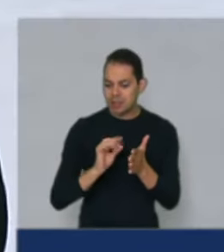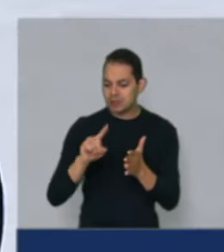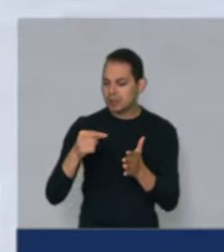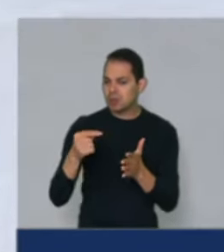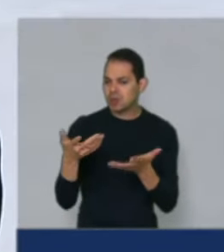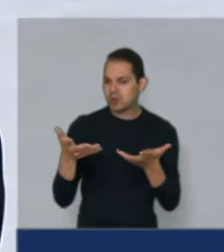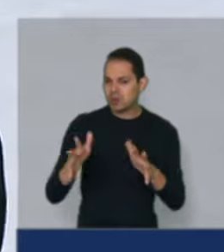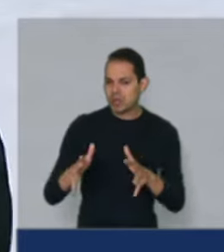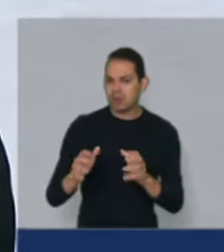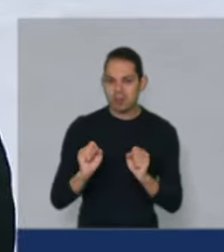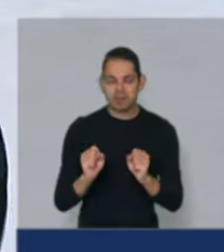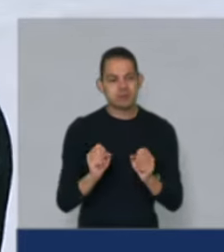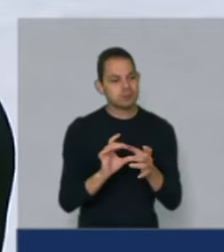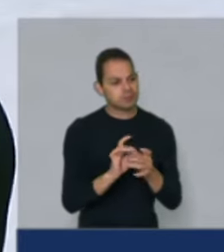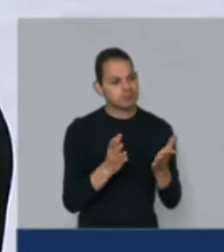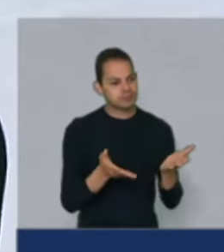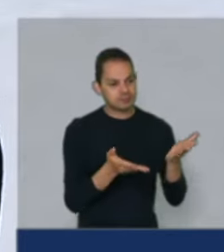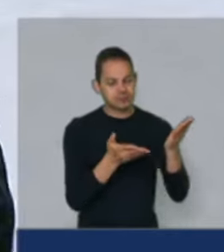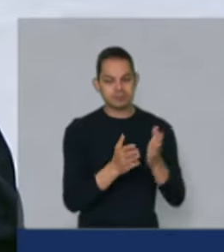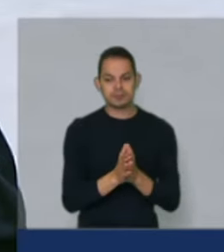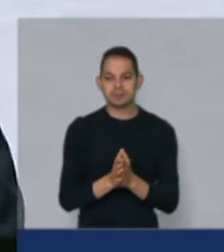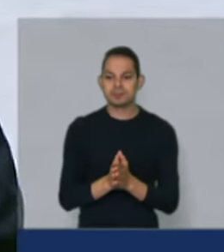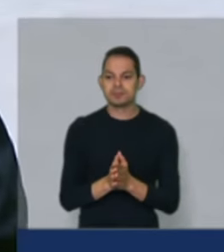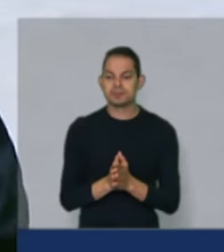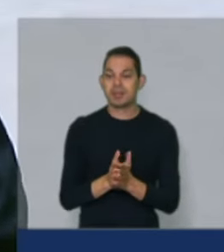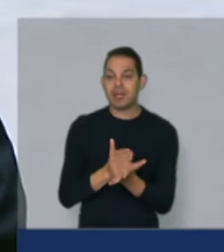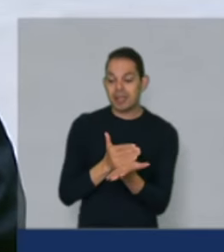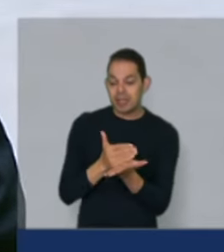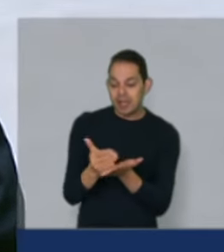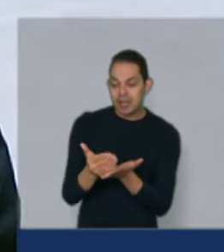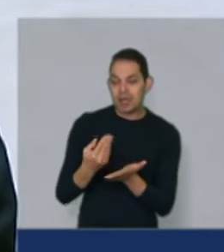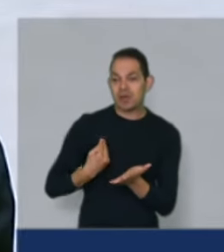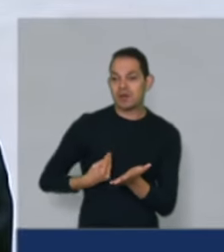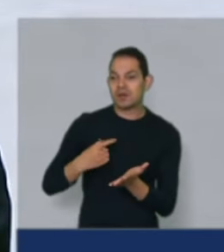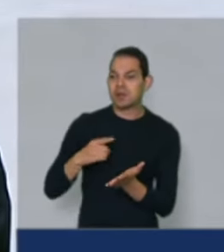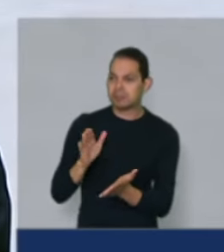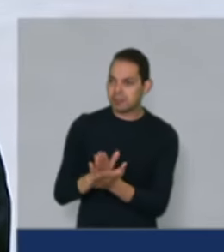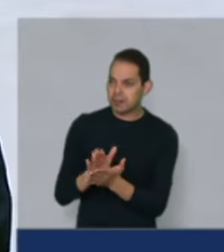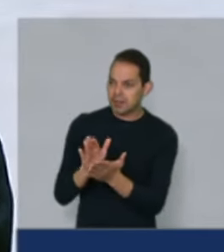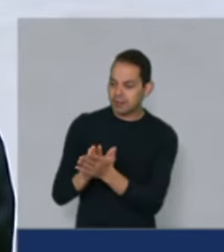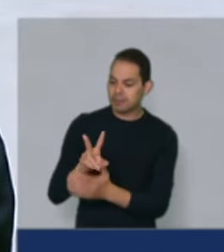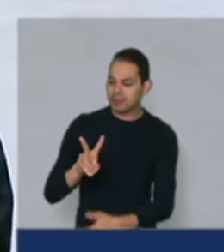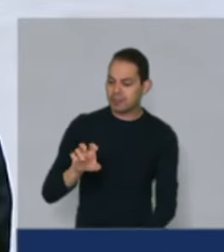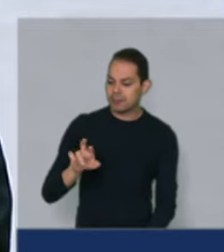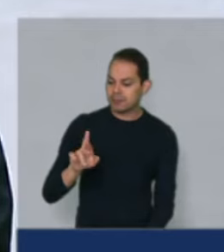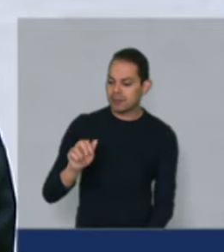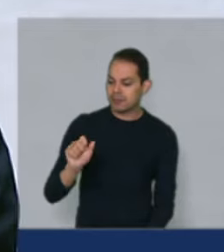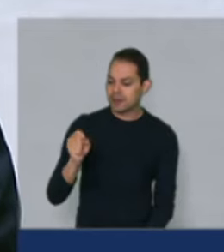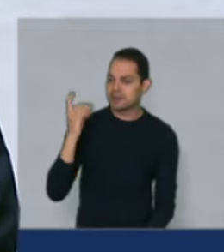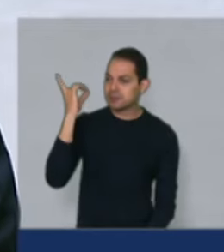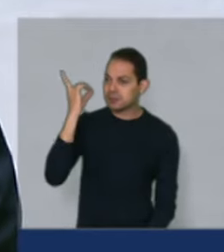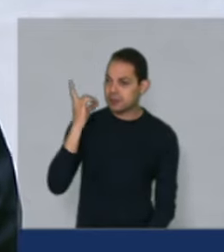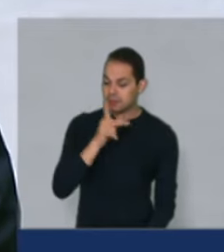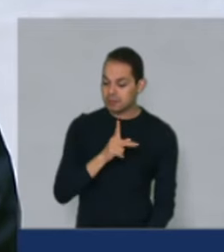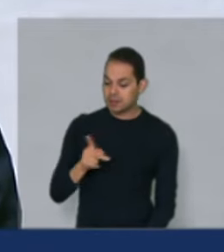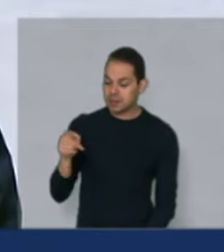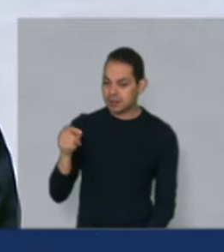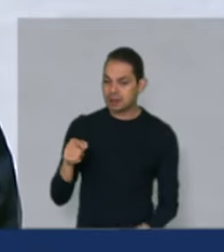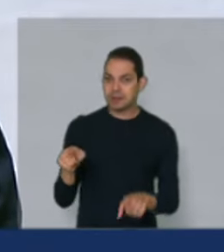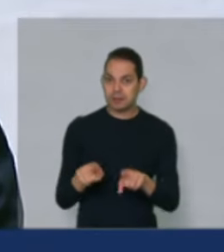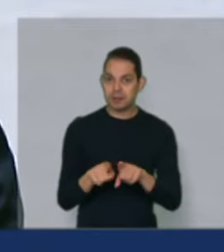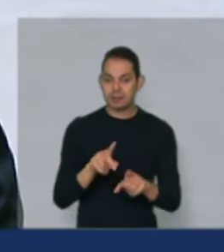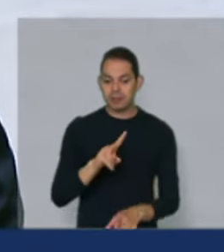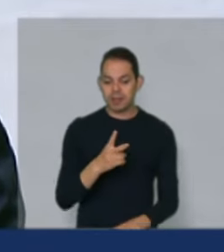deputado. Porque eu preciso abrir outra sessão e eu estou desde o início aqui querendo te parabenizar, deputado Feras. que está presidindo nesse momento para o deputado Heitor Chu.